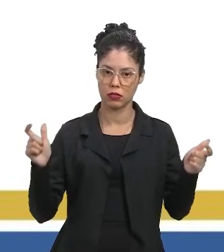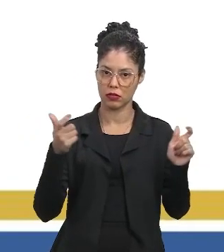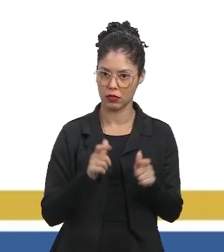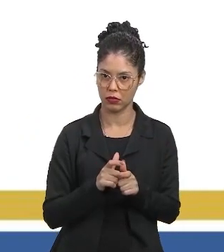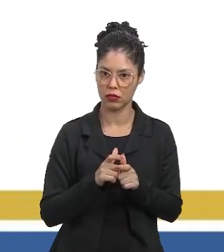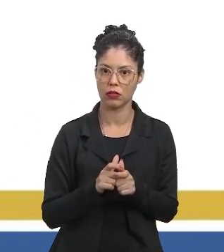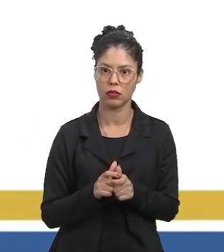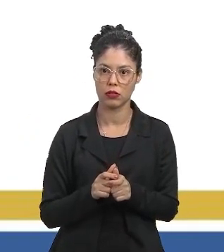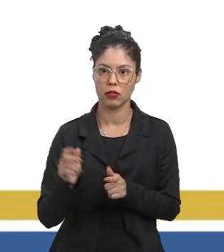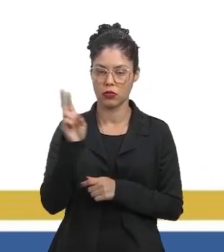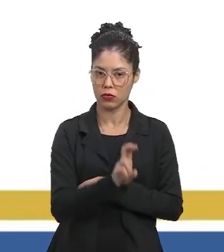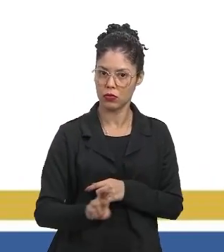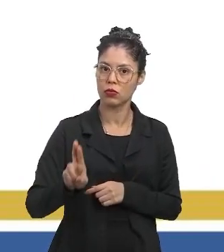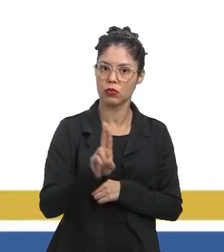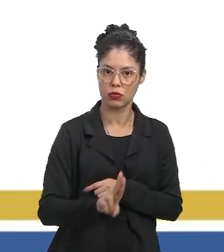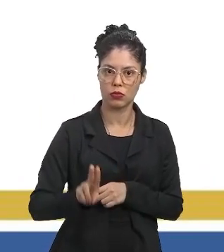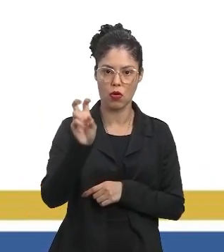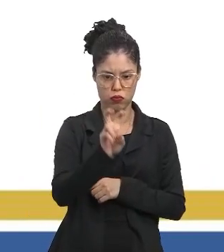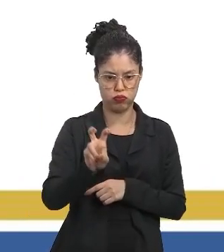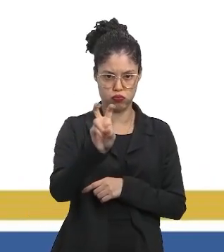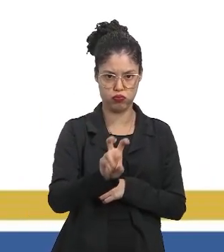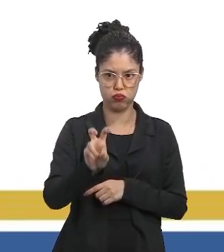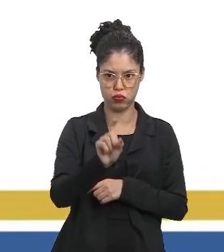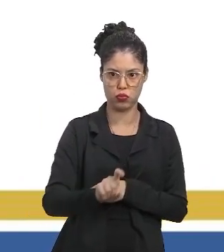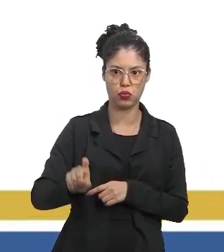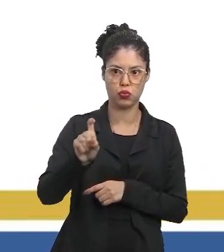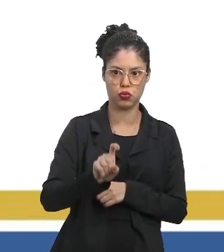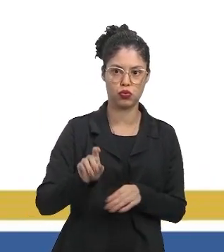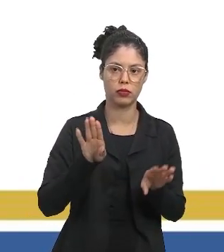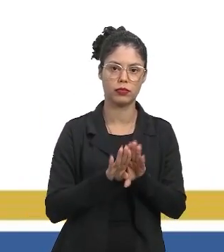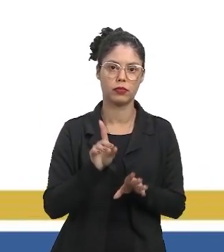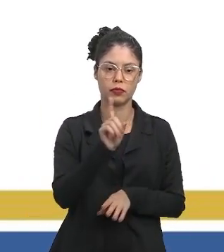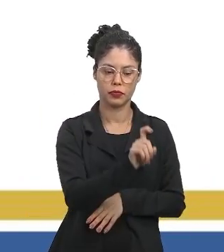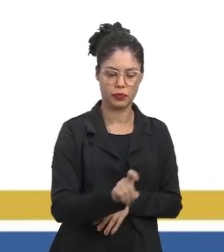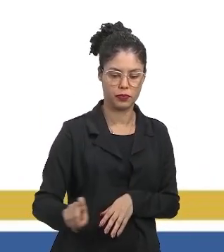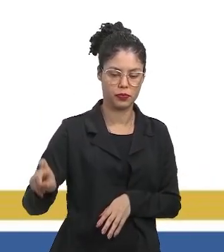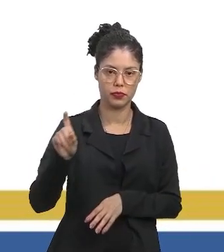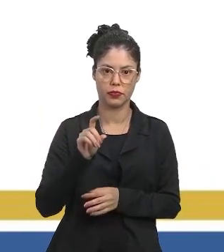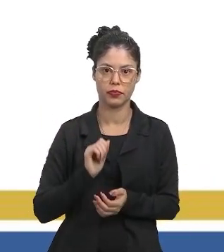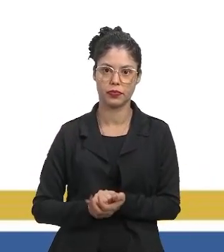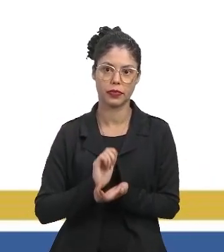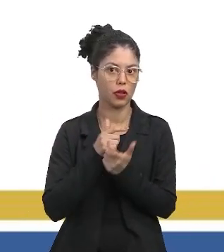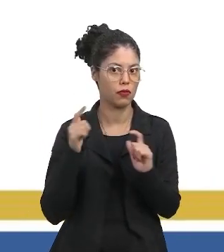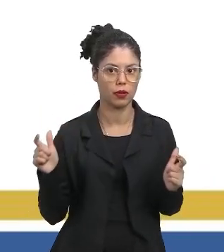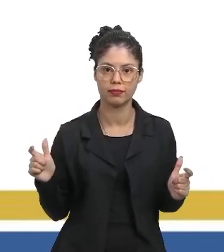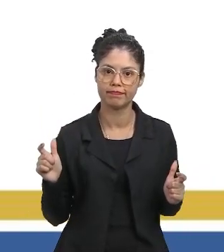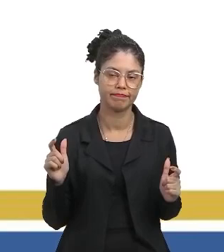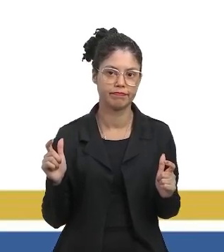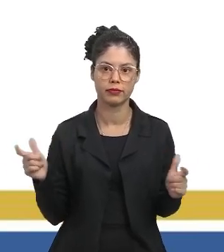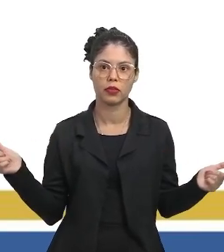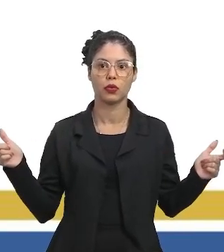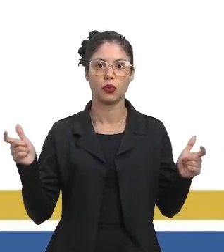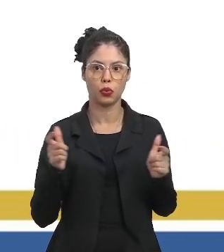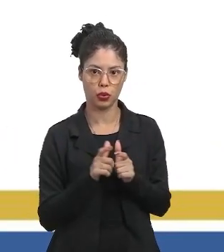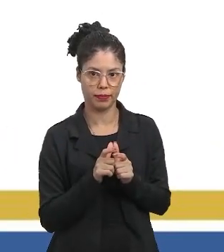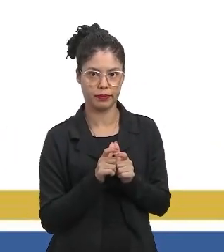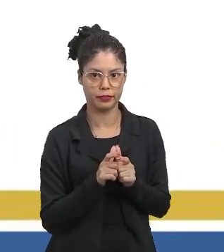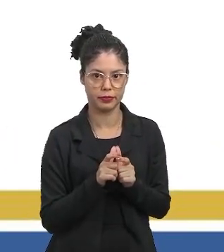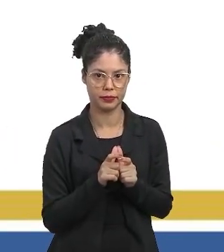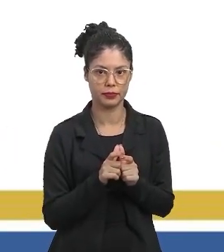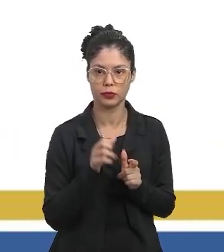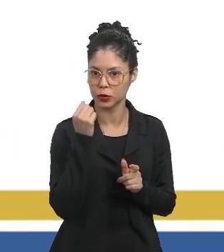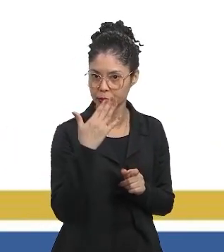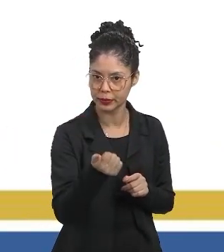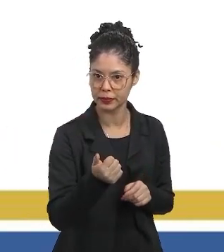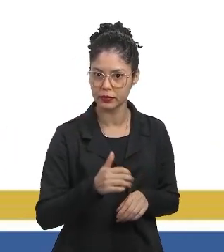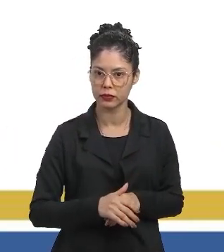vai reduzir com esse uso massivo de agrotóxicos e agroquímicos? Não vai aumentar. Vai diminuir. Tudo